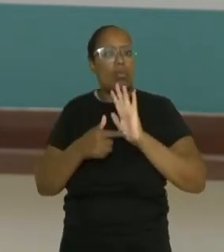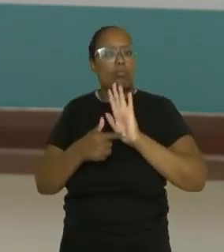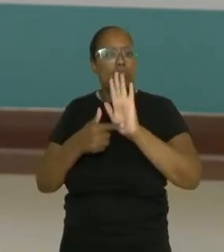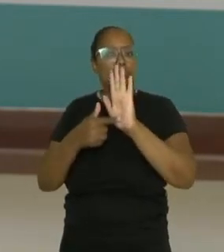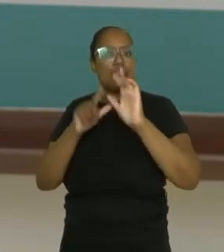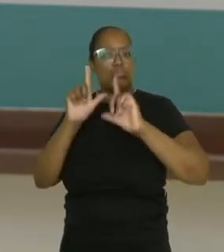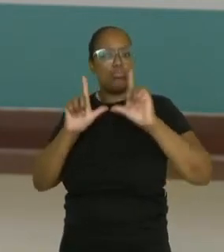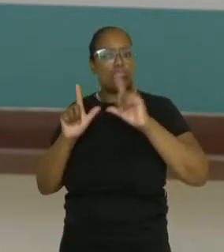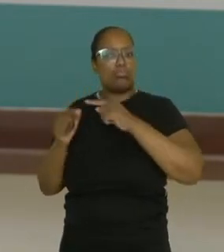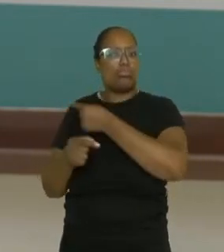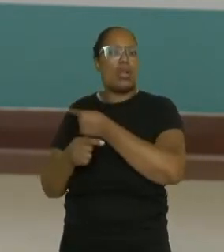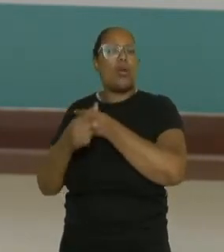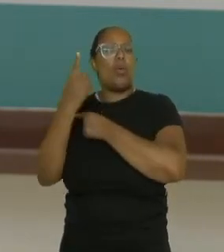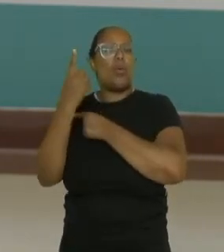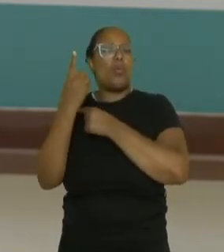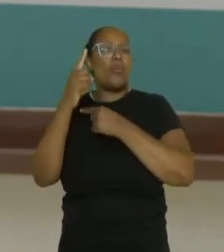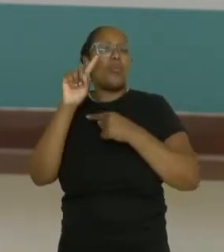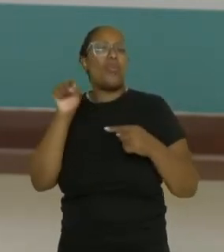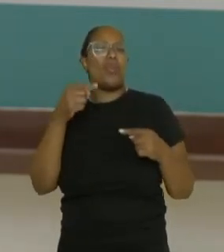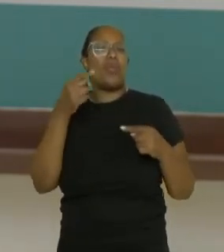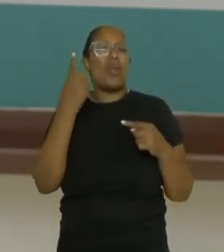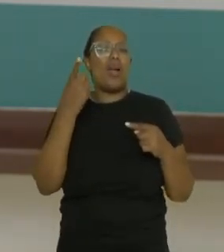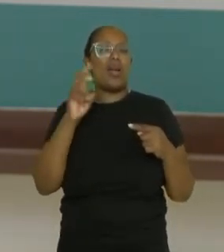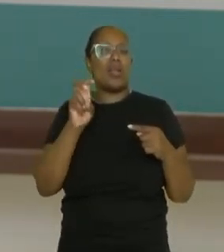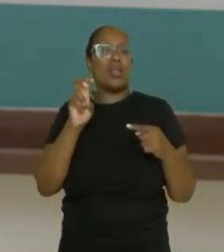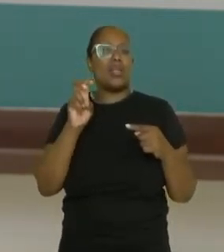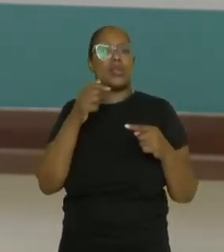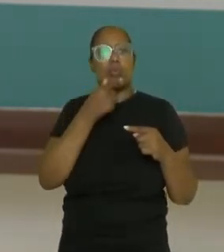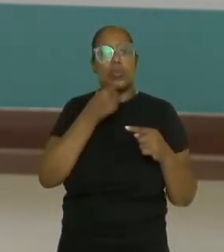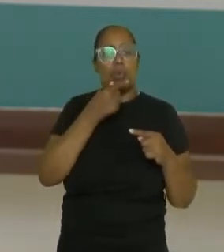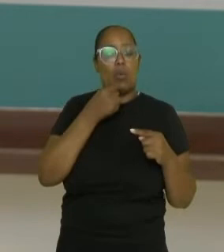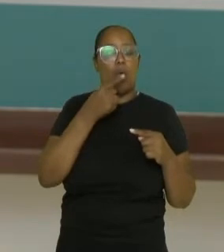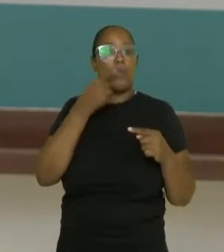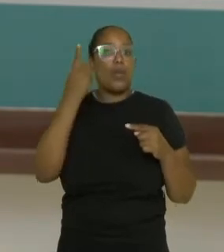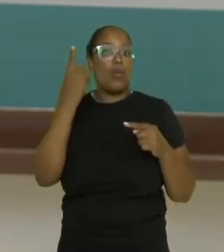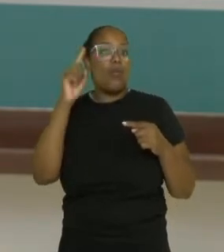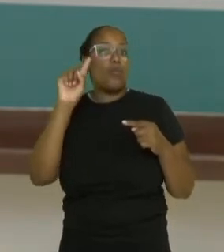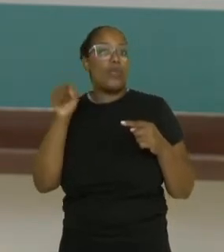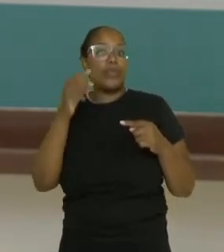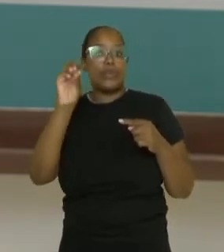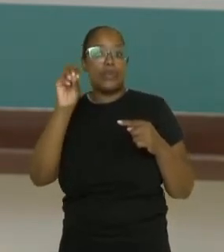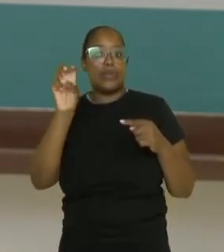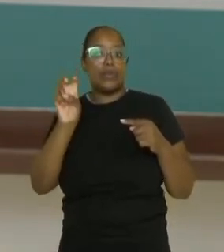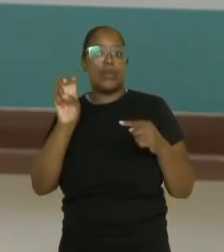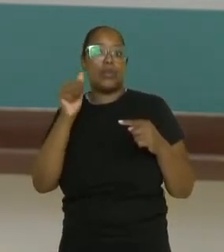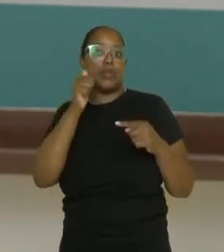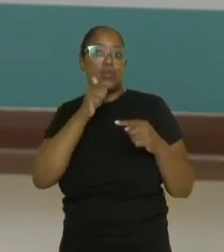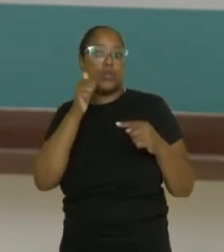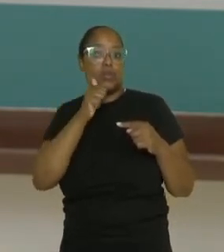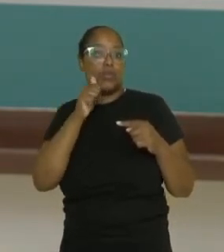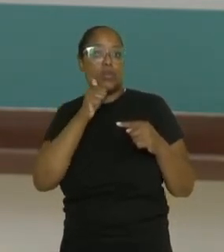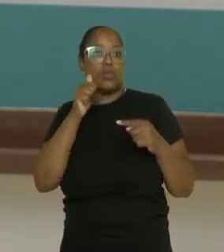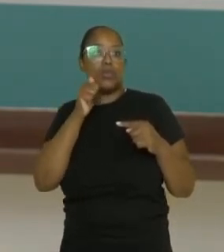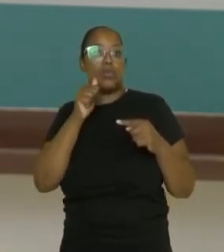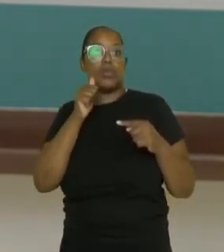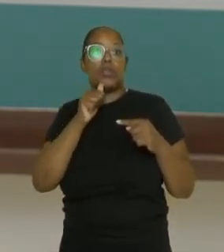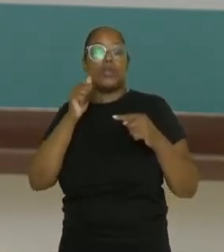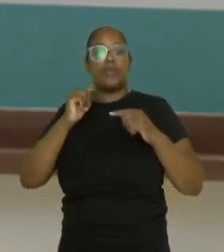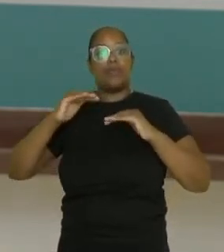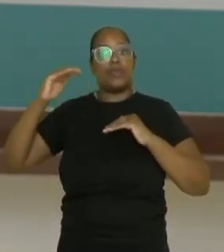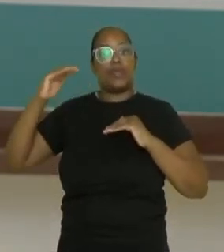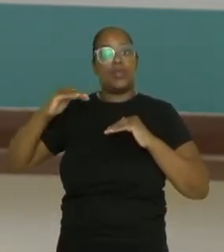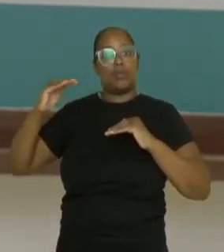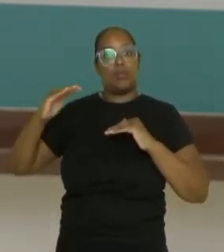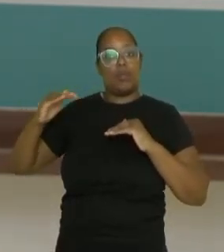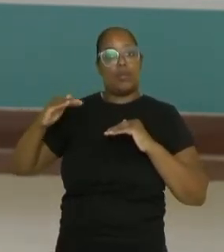,15 no masculino e 1,5 no feminino então a rede a quadra dividida por rede e aí a rede fica 1,15 no